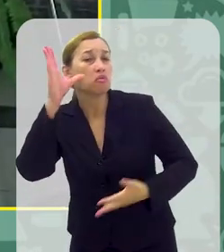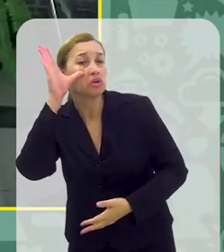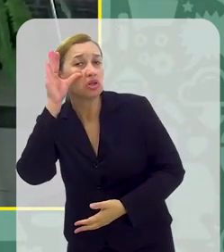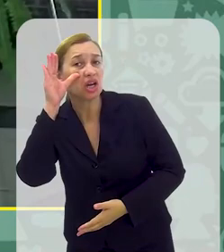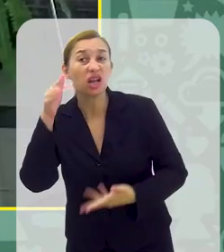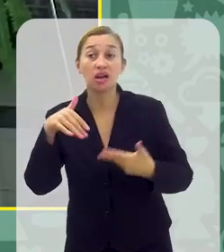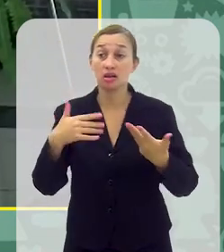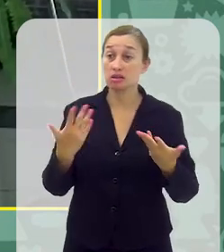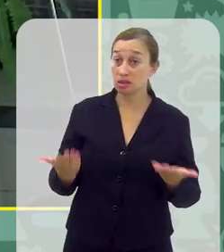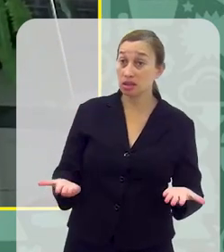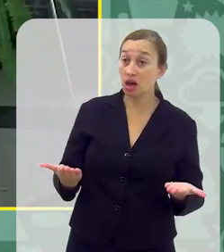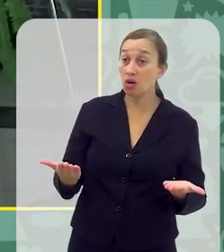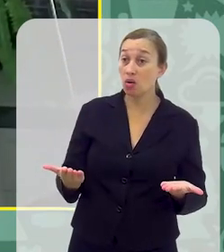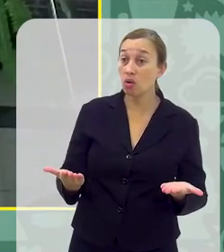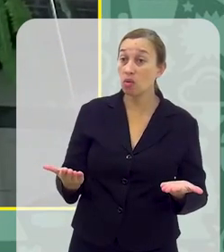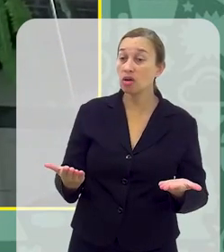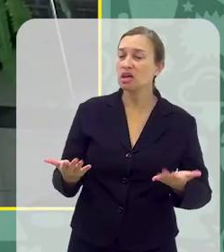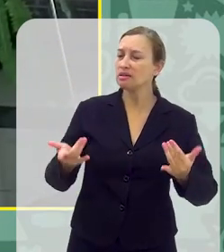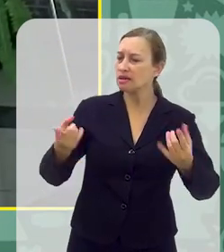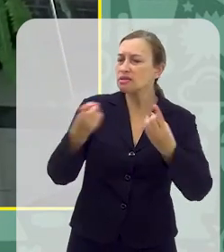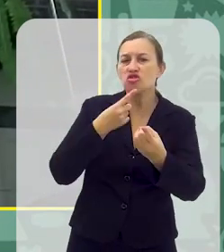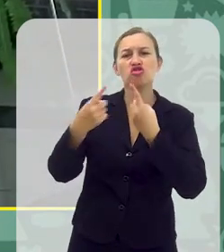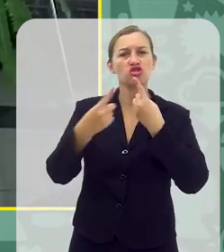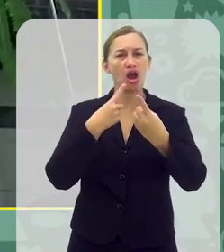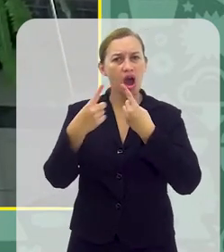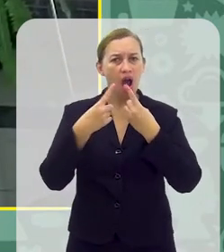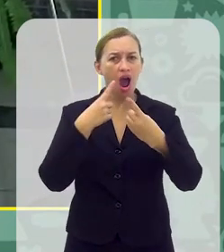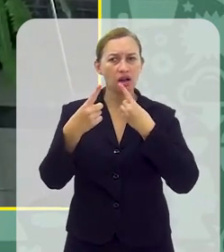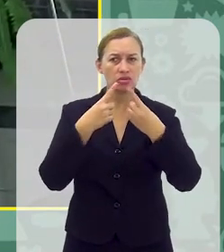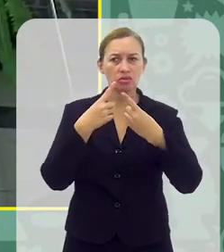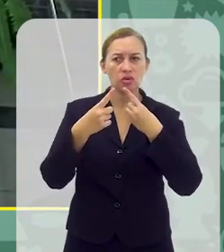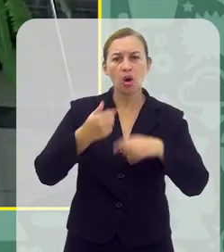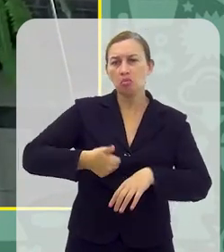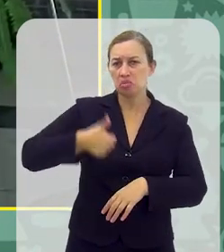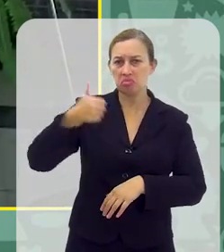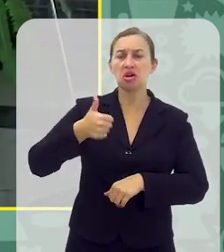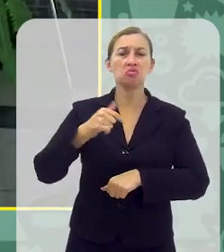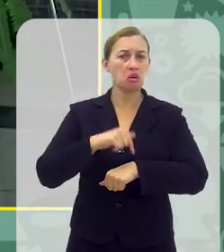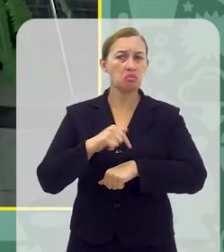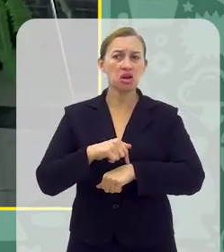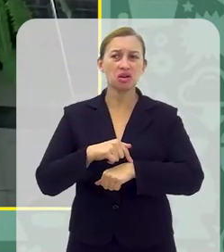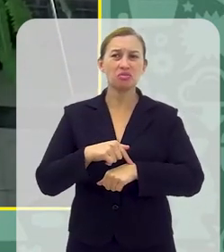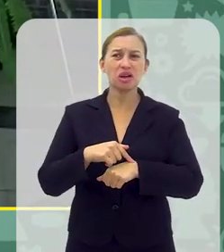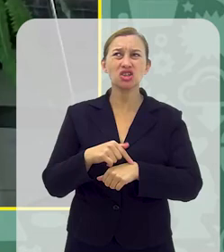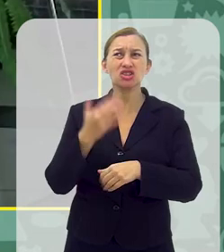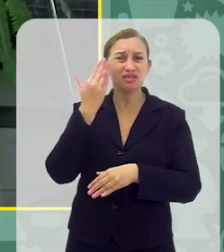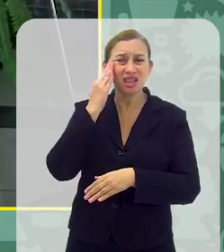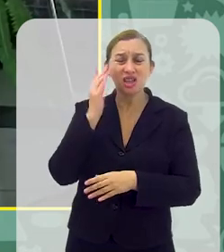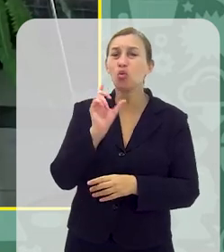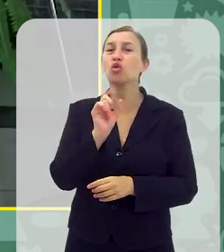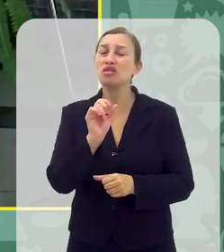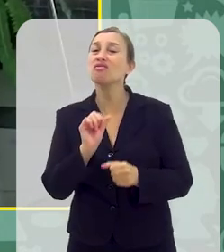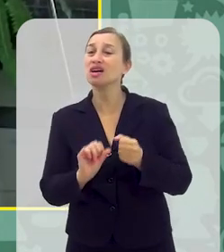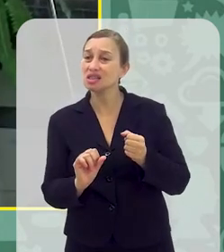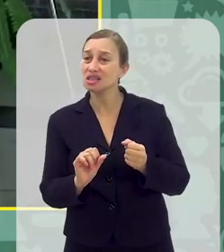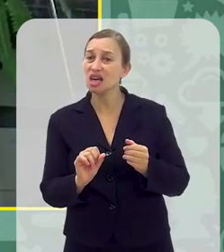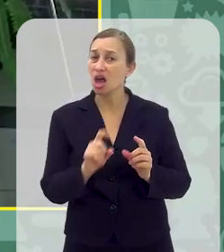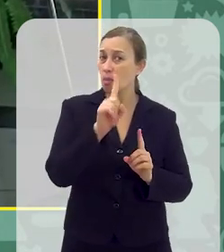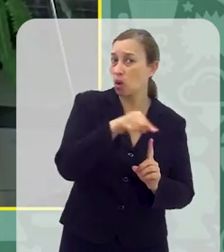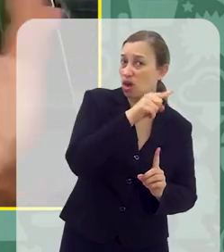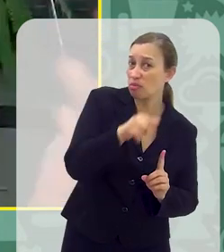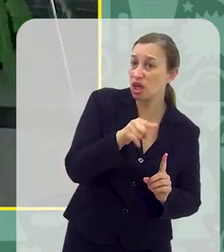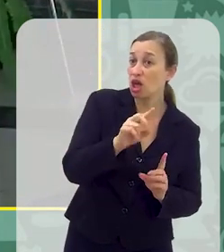interesse? Então, manter esse canal de diálogo aberto Eu acho que é o primeiro passo para a gente Definir o que que vai fazer